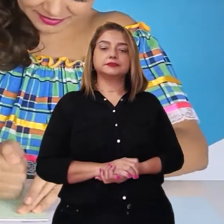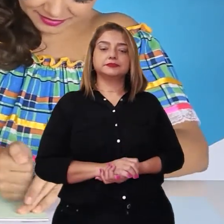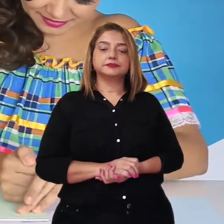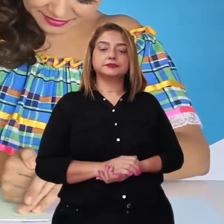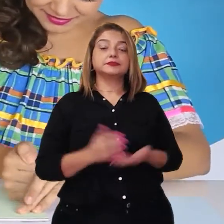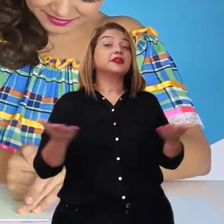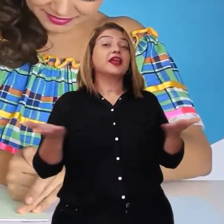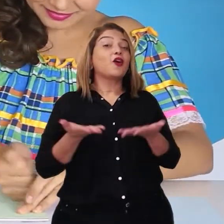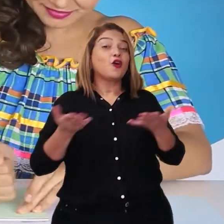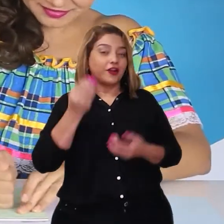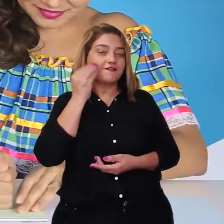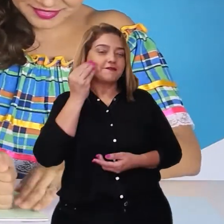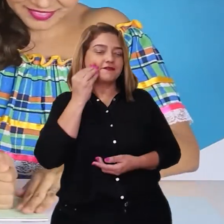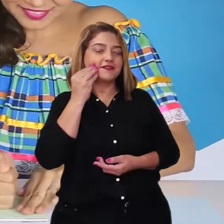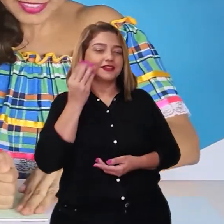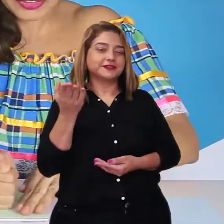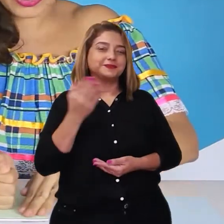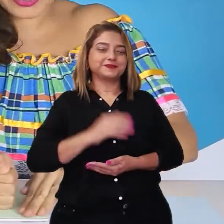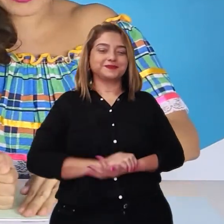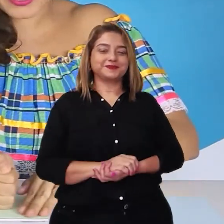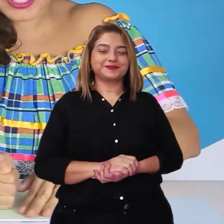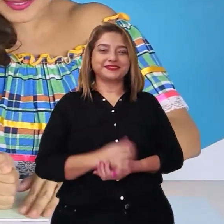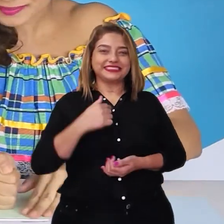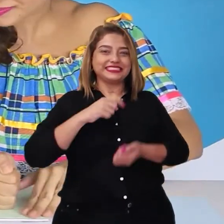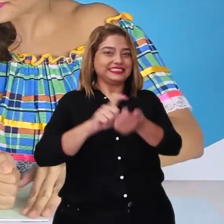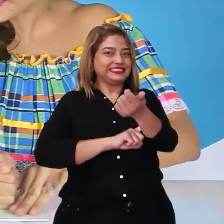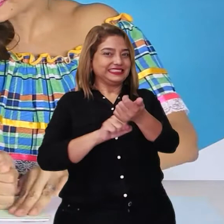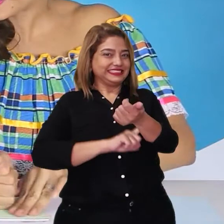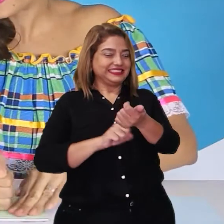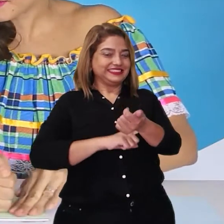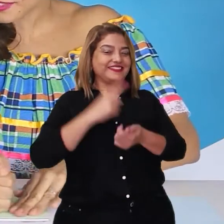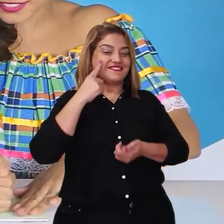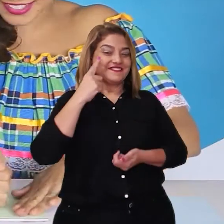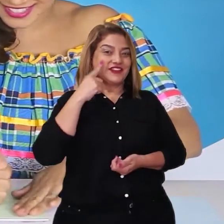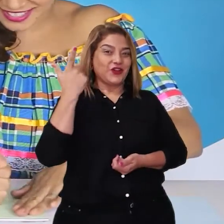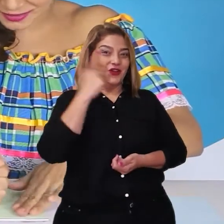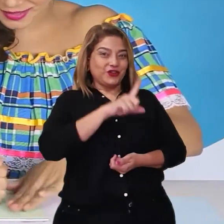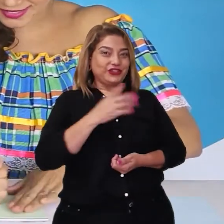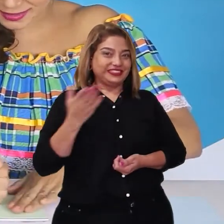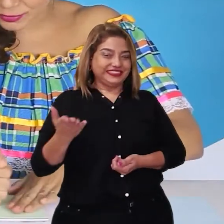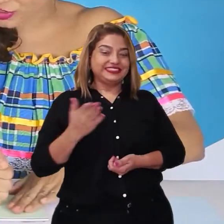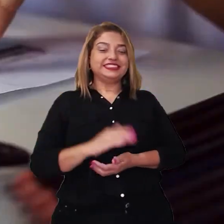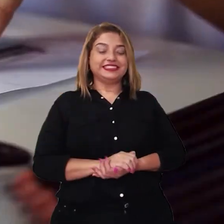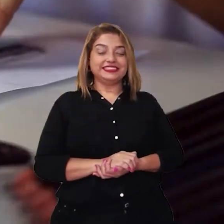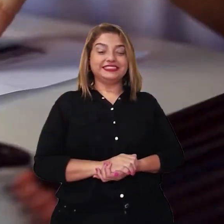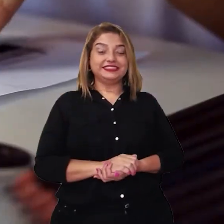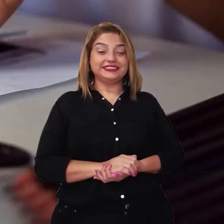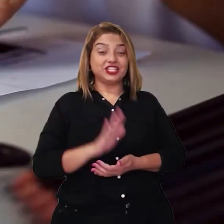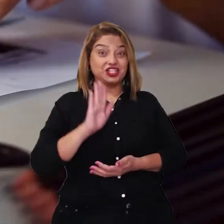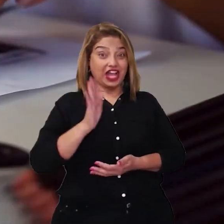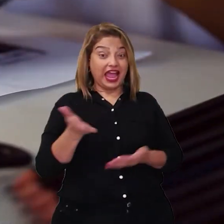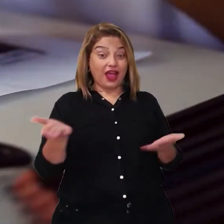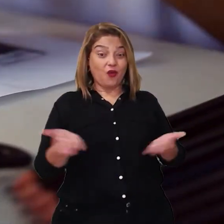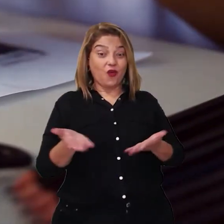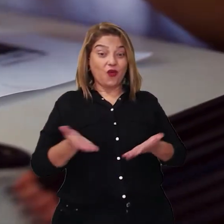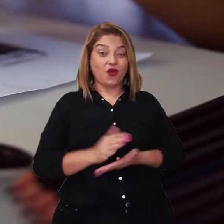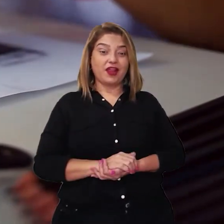E agora? Vamos ver? Tô nervosa. Vamos ver se vai dar certo. Tá bom já? Já.